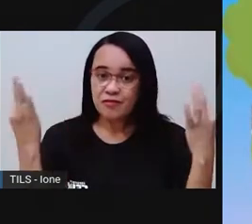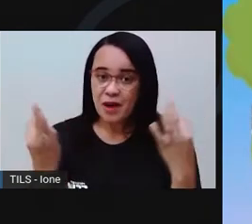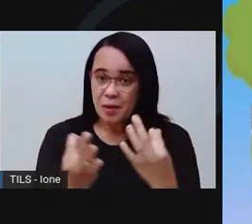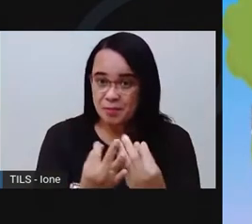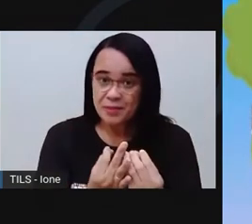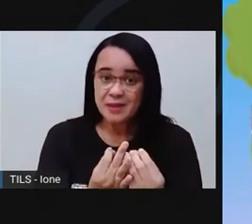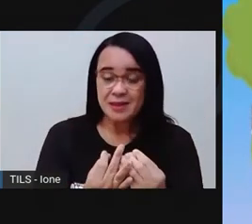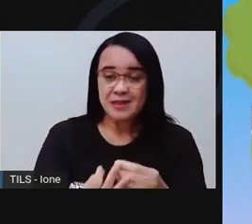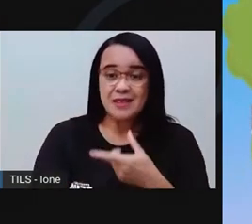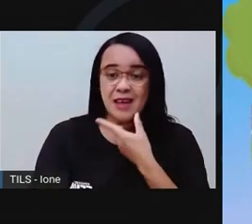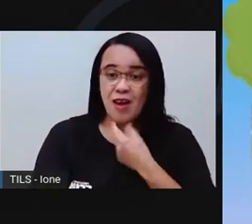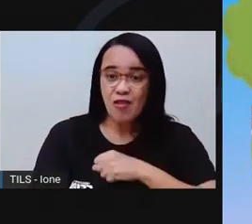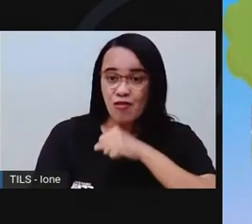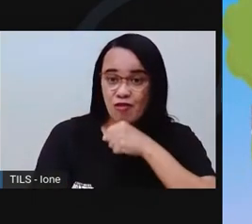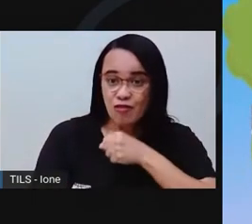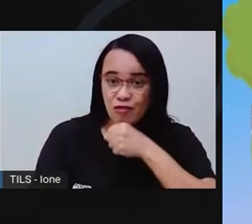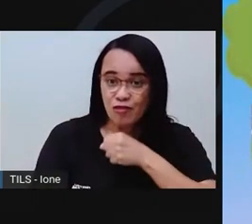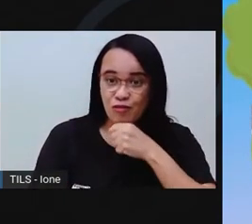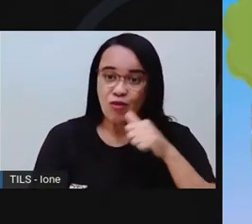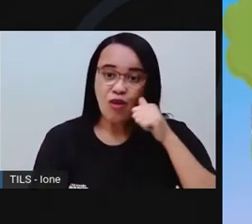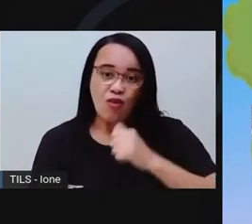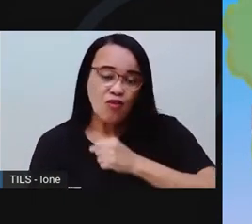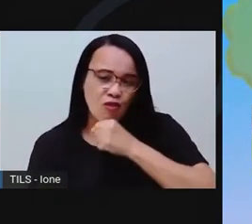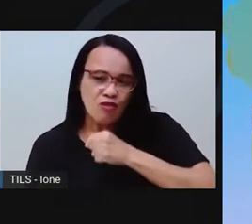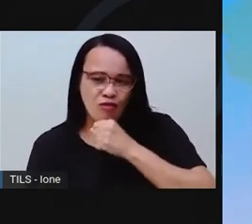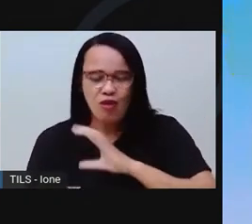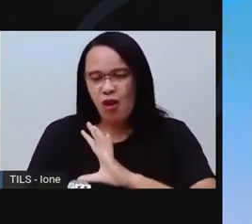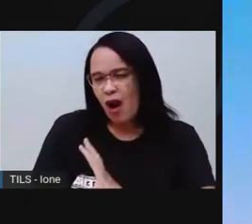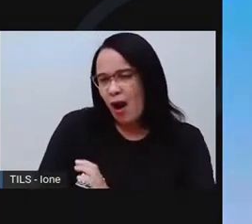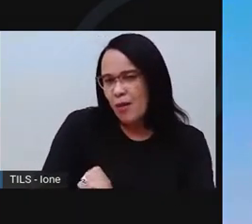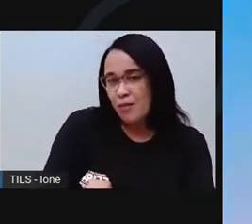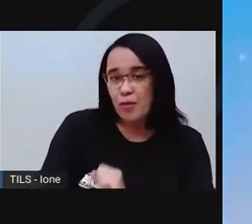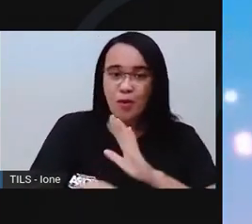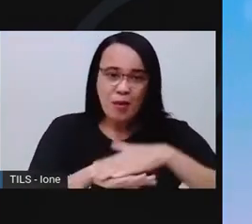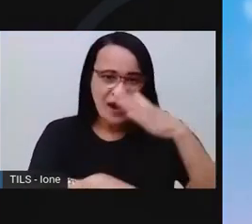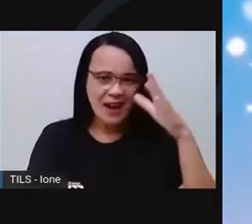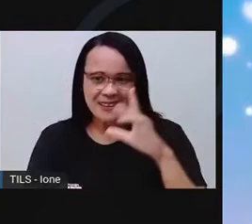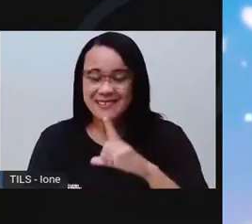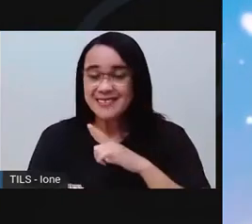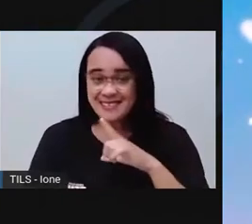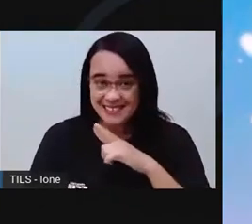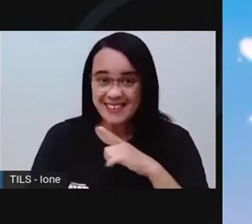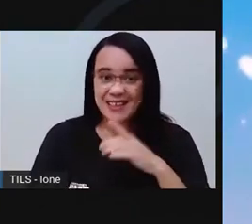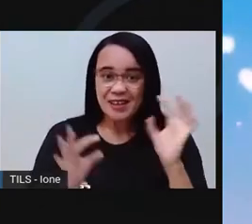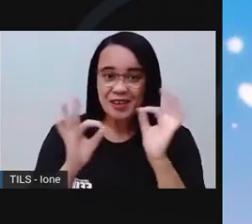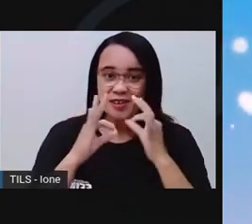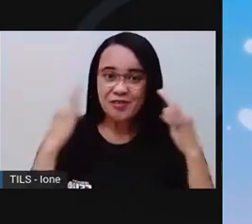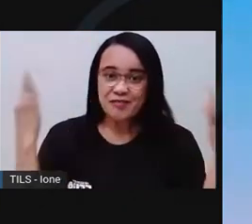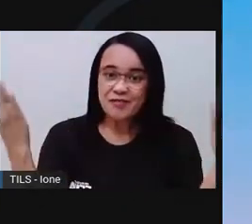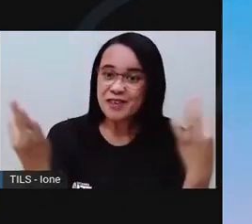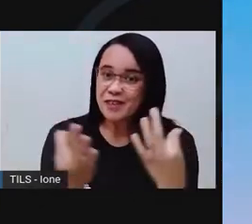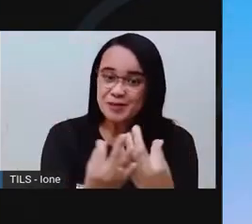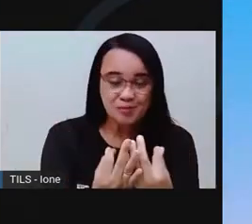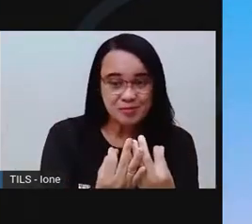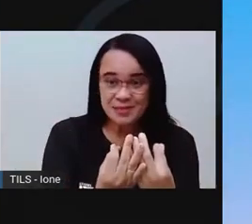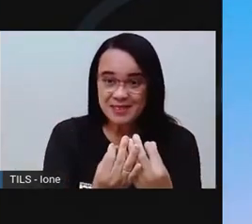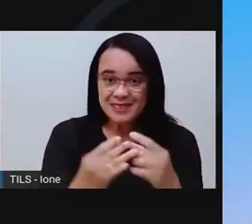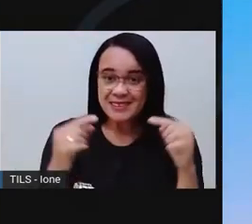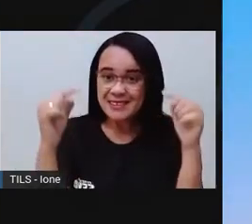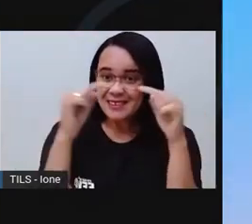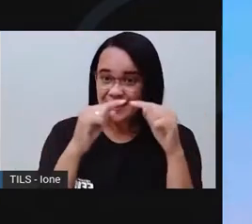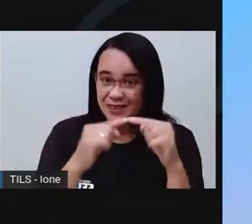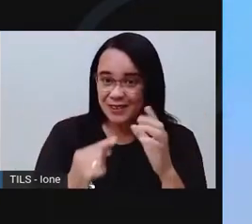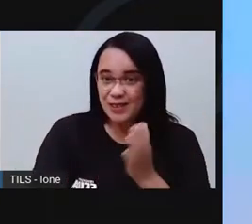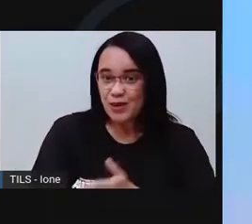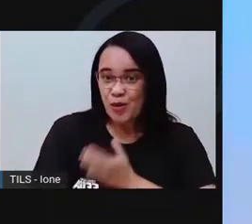sempre têm amor demais. Há famílias que nascem de dentro do coração. Há aquelas